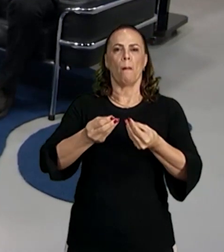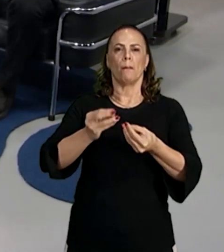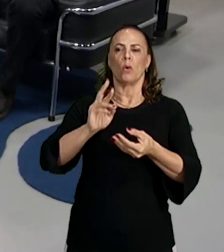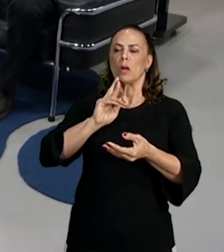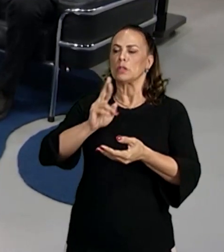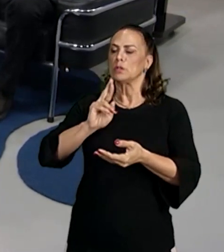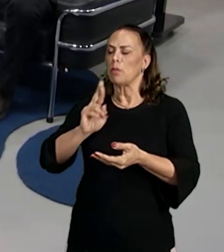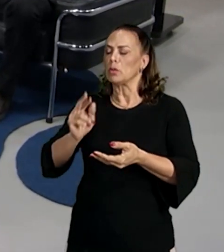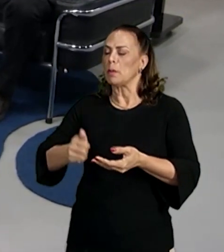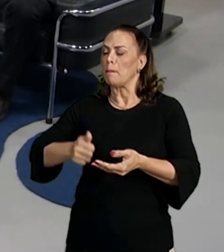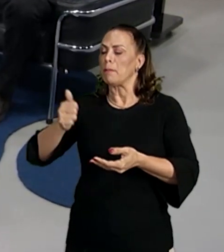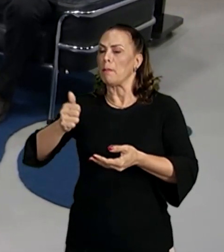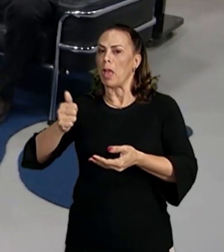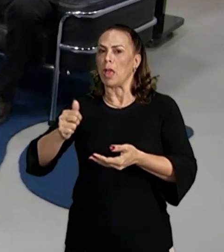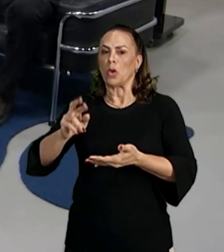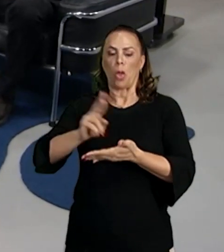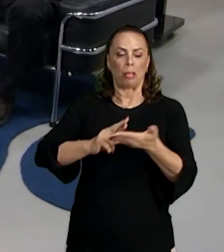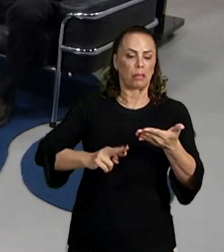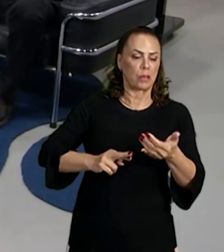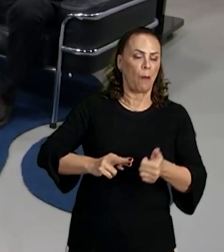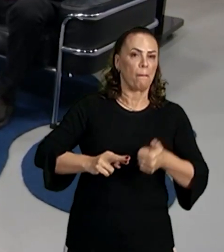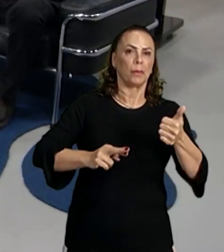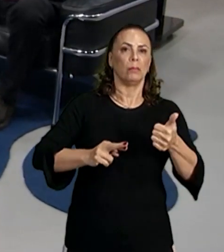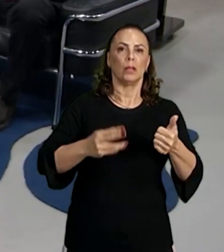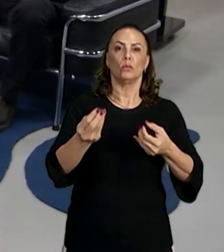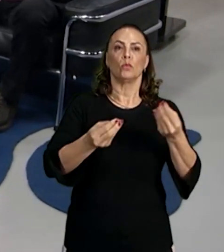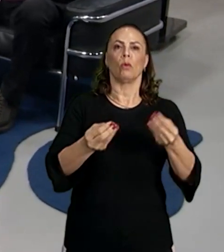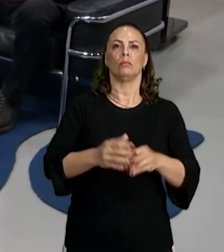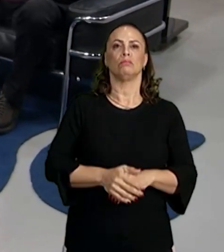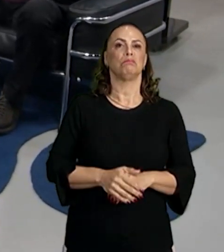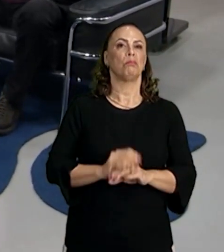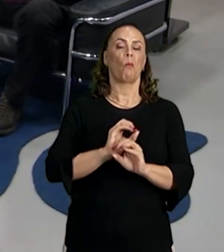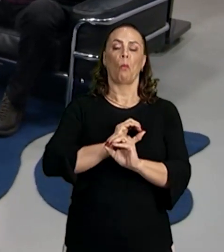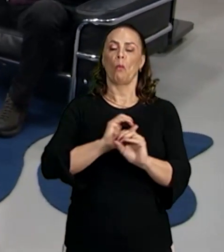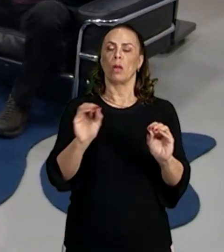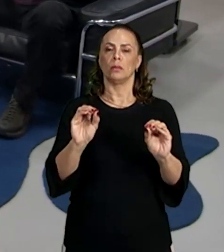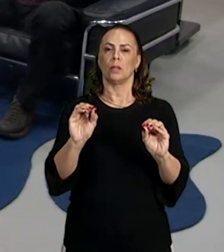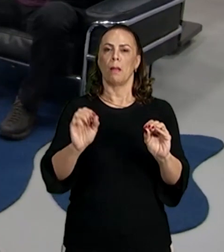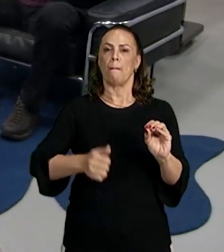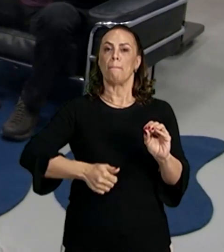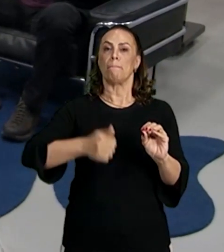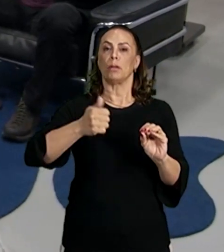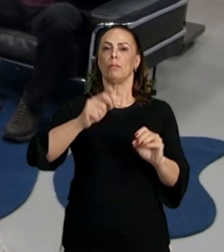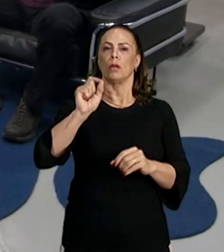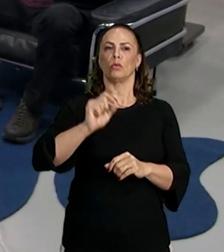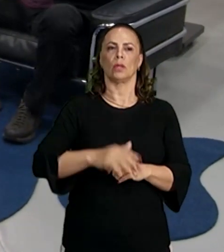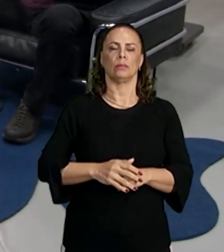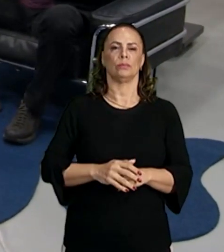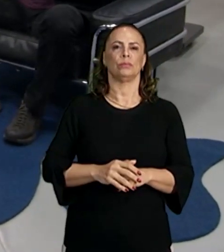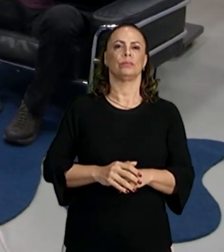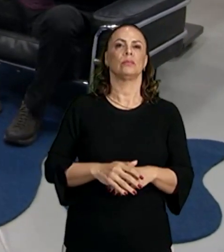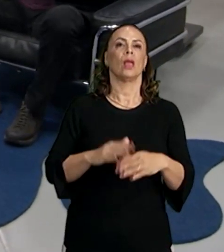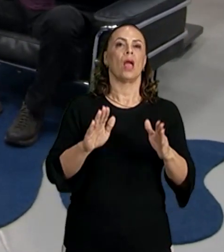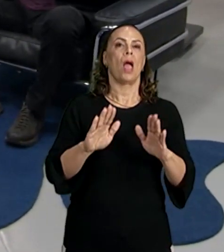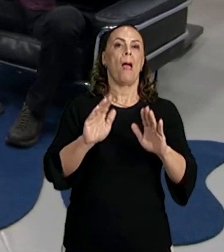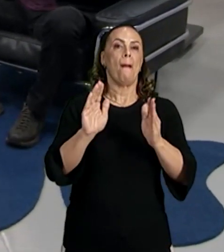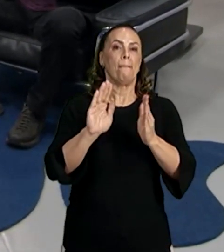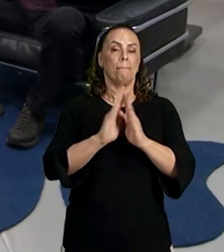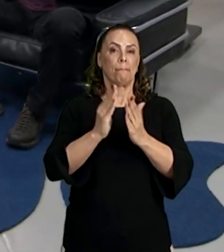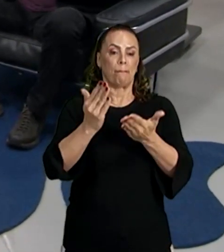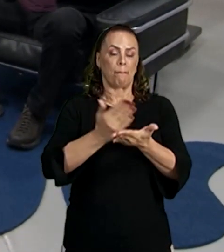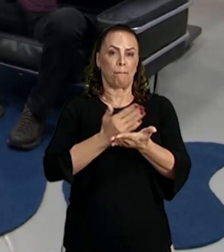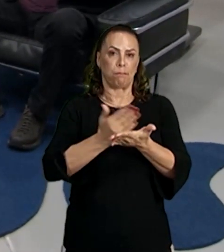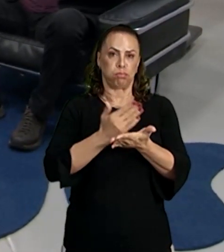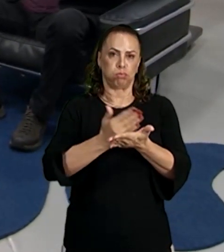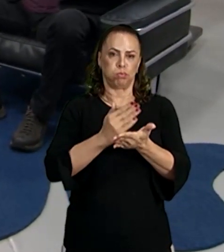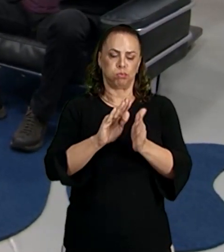caso, é nem um nem outro. A primeira coisa que eu faço, quando eu recebo a prova, é vir aqui no meio da prova, na página central,